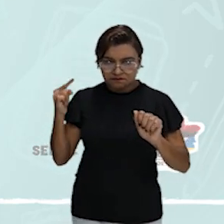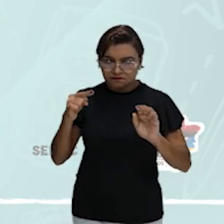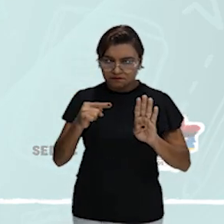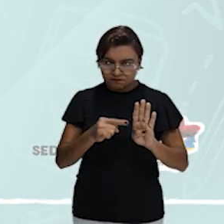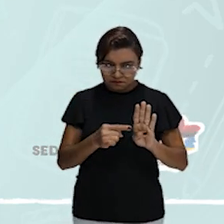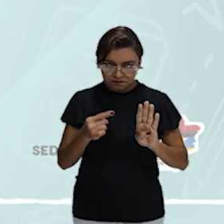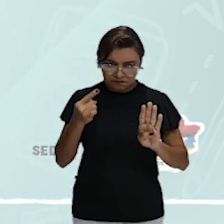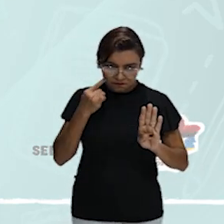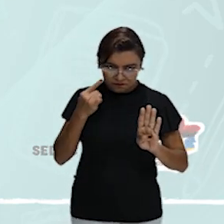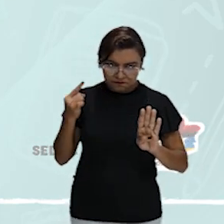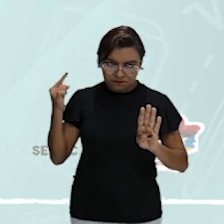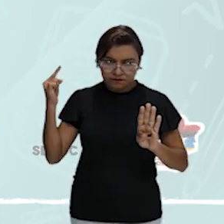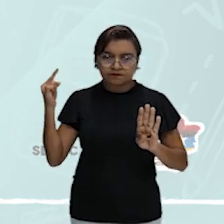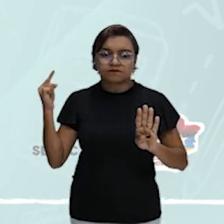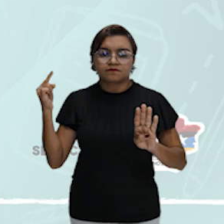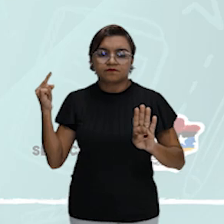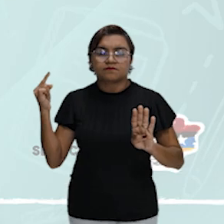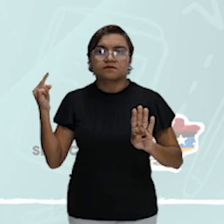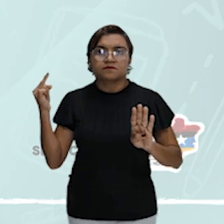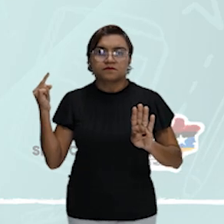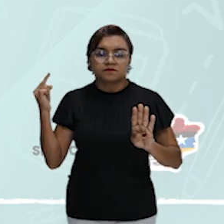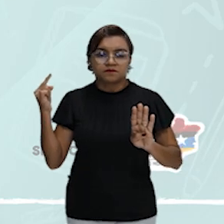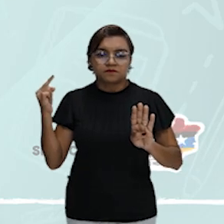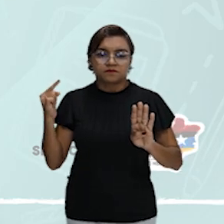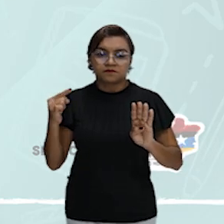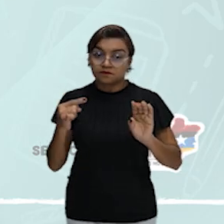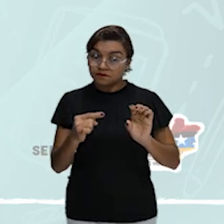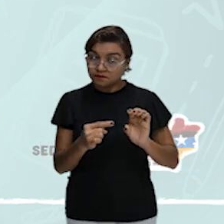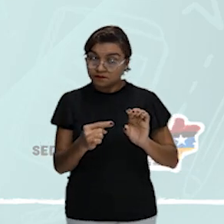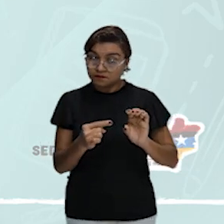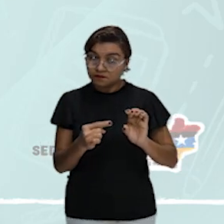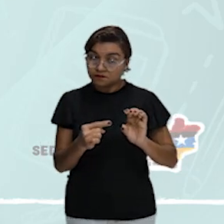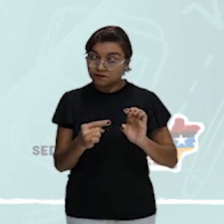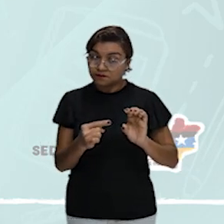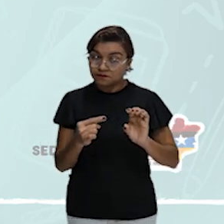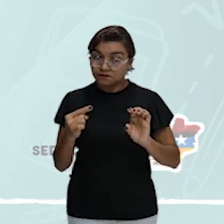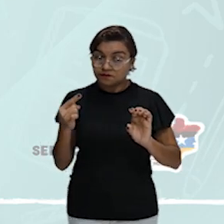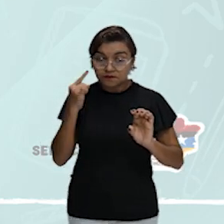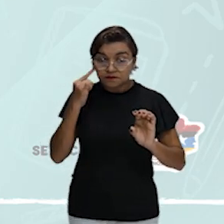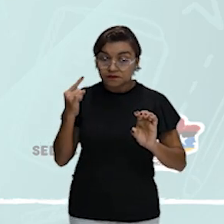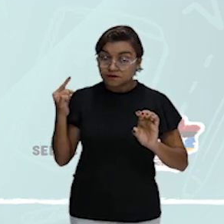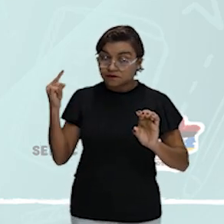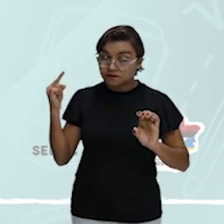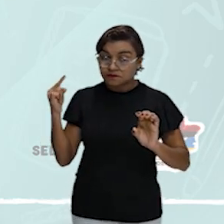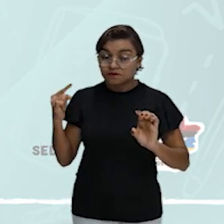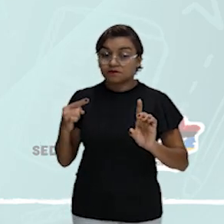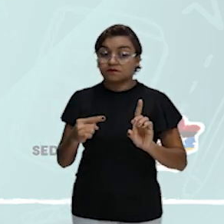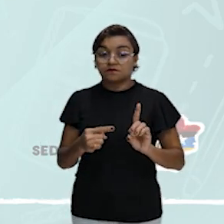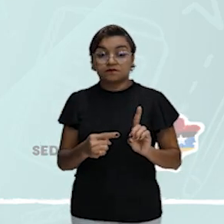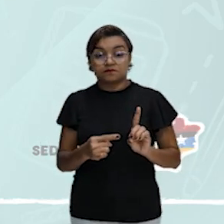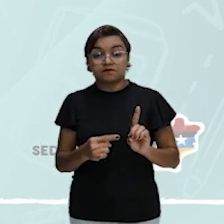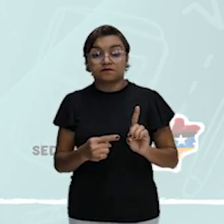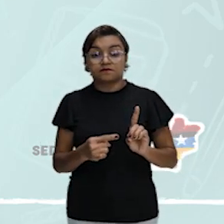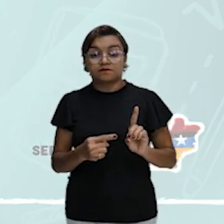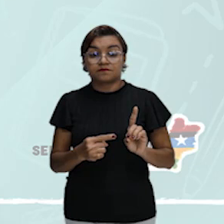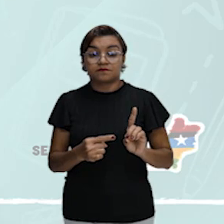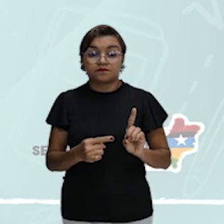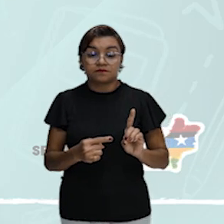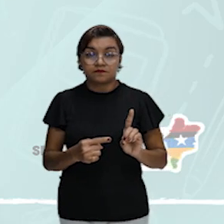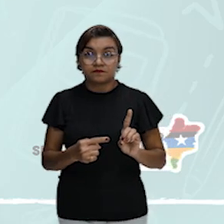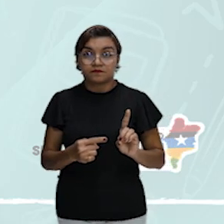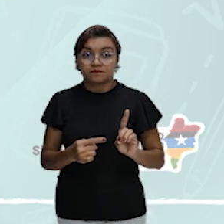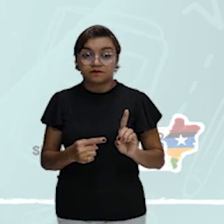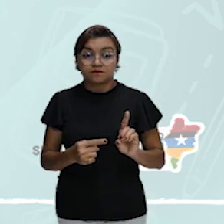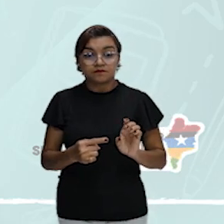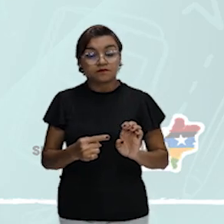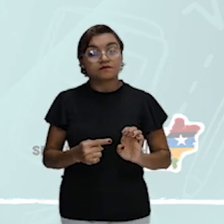Letra B, aos danos causados pelo efeito estufa? Letra C, a verticalização dos ambientes urbanos? Letra D, a construção